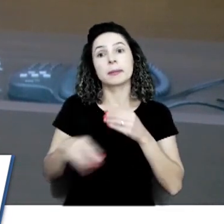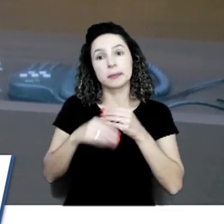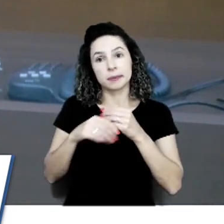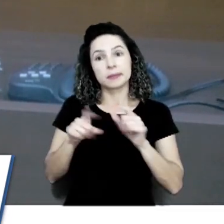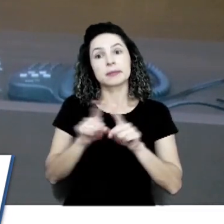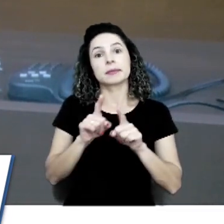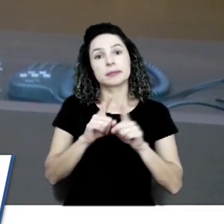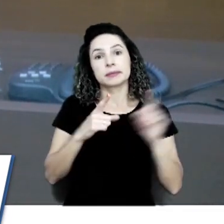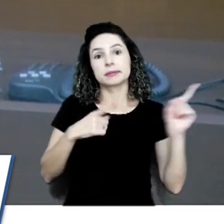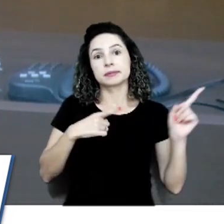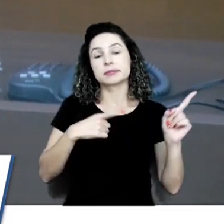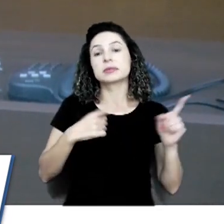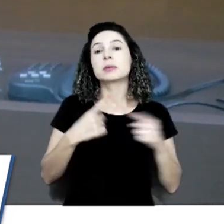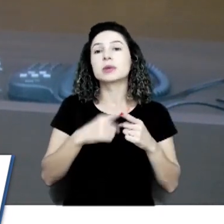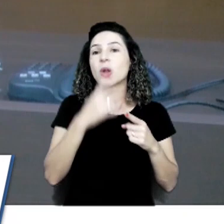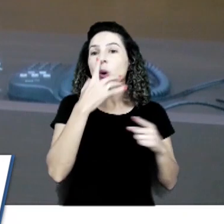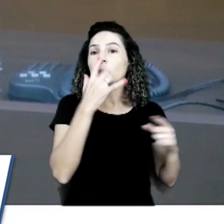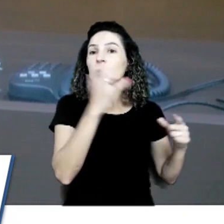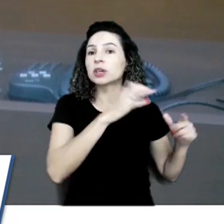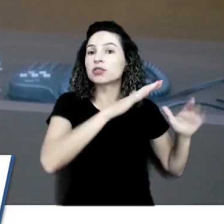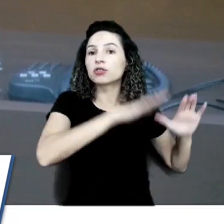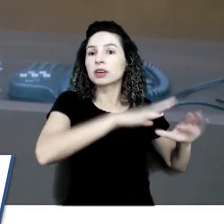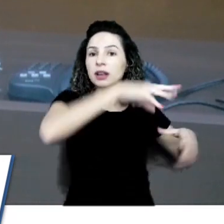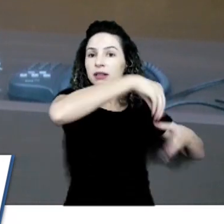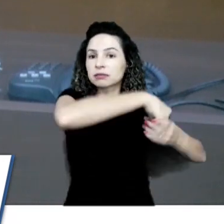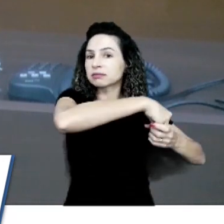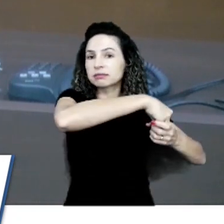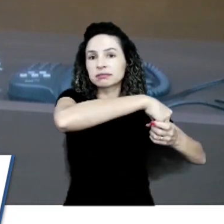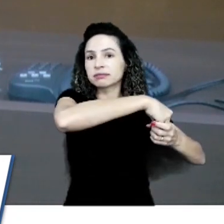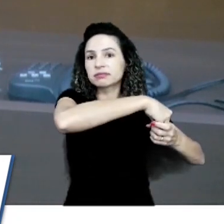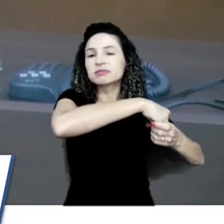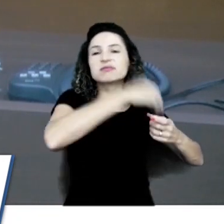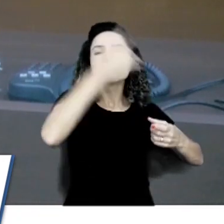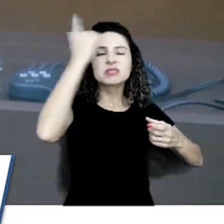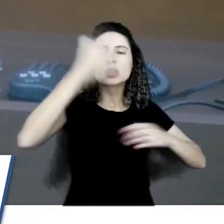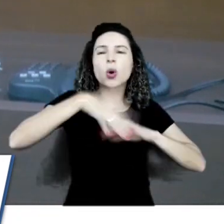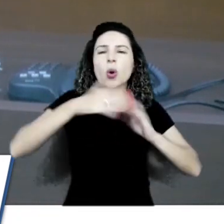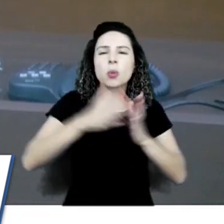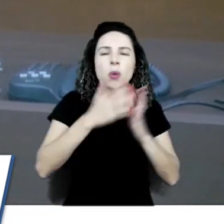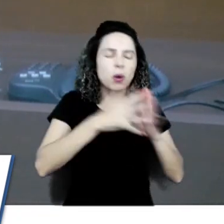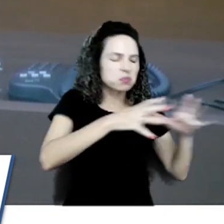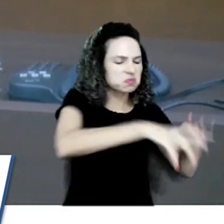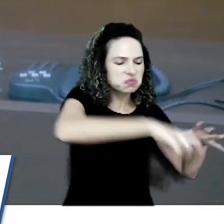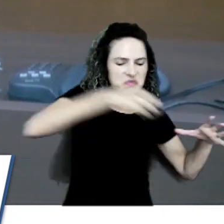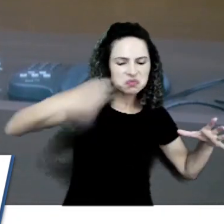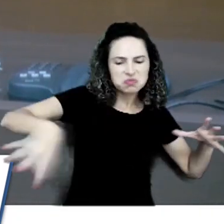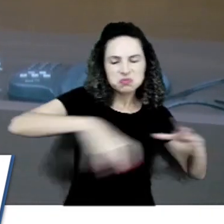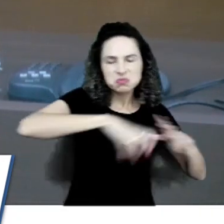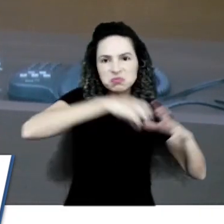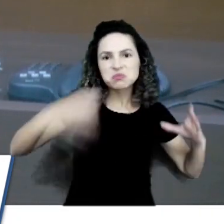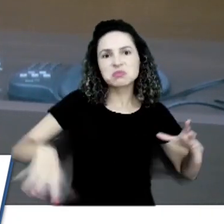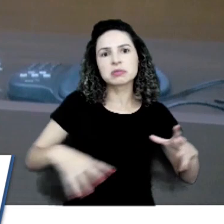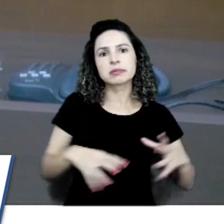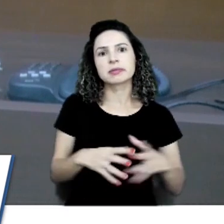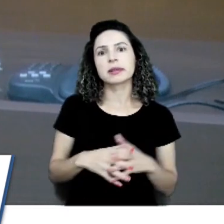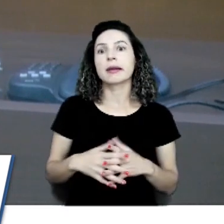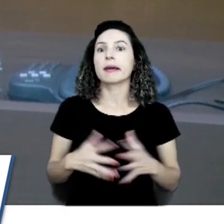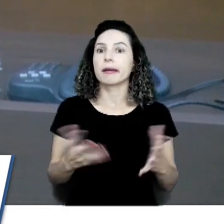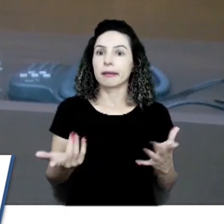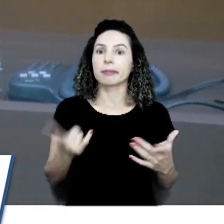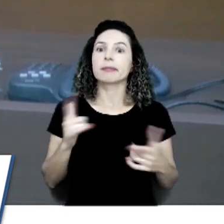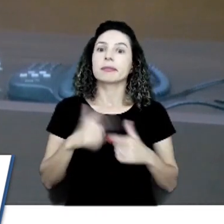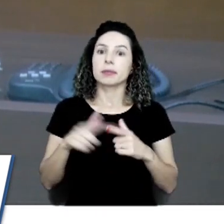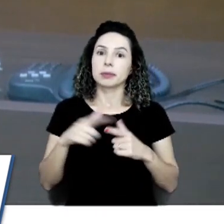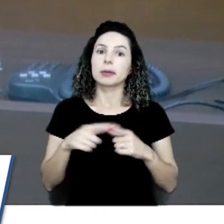porque o lixo não estava ficando dentro da caçamba, porque eles estavam jogando tudo na rua. Então, esse é um problema também.